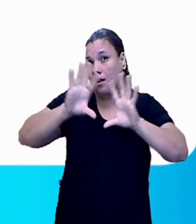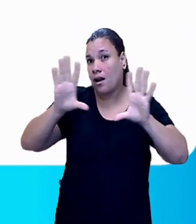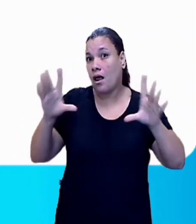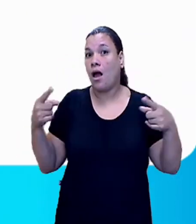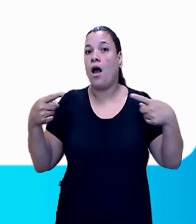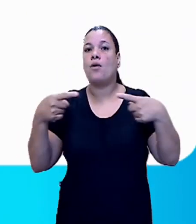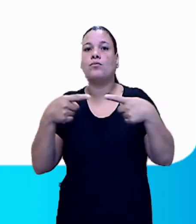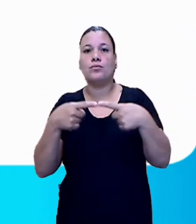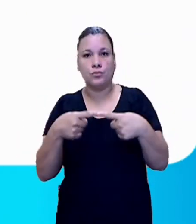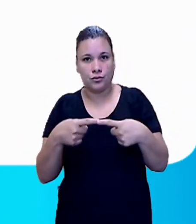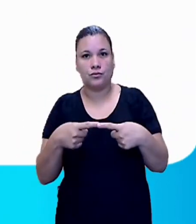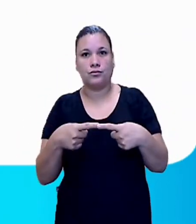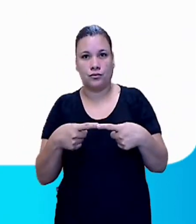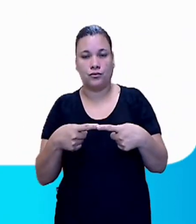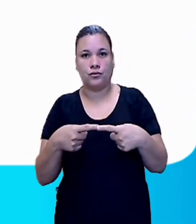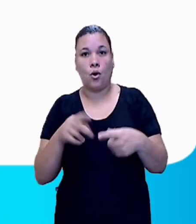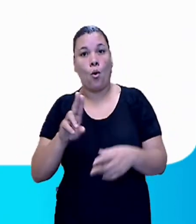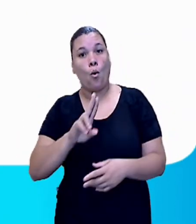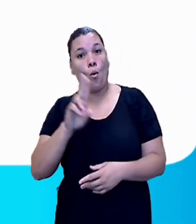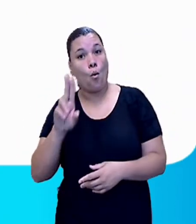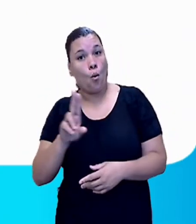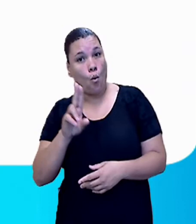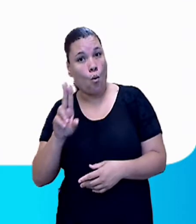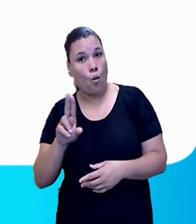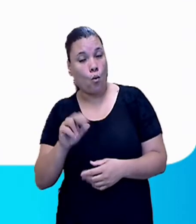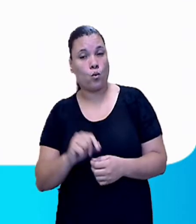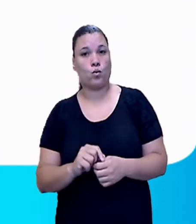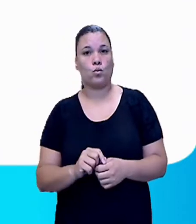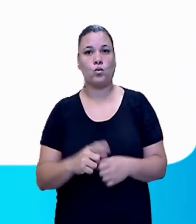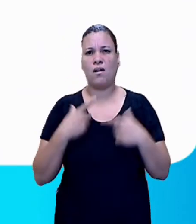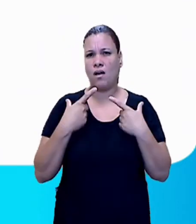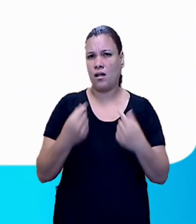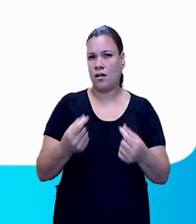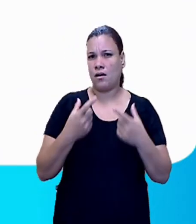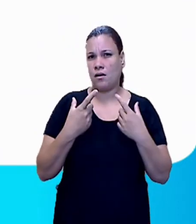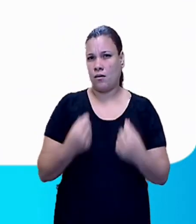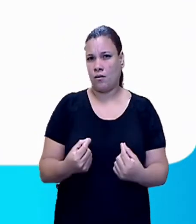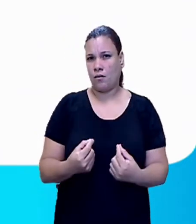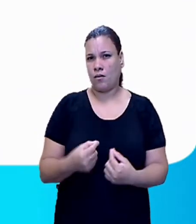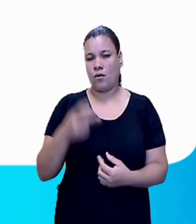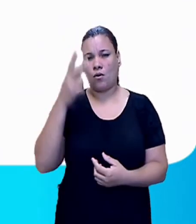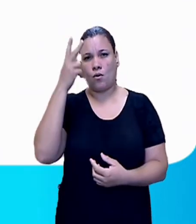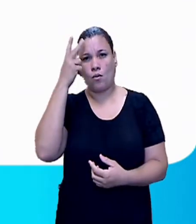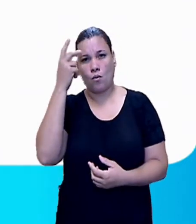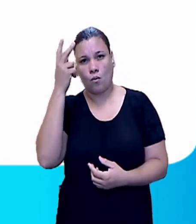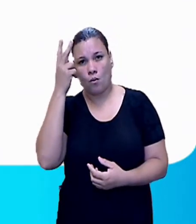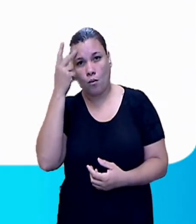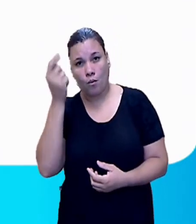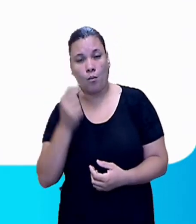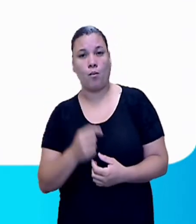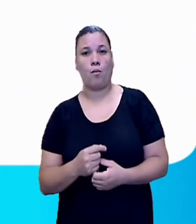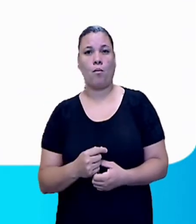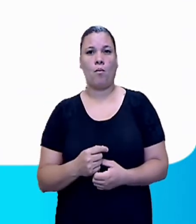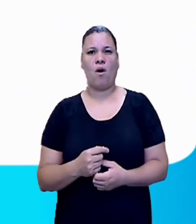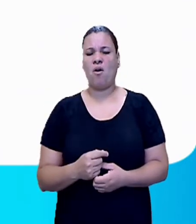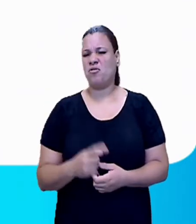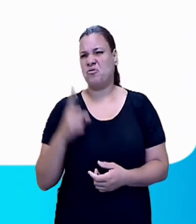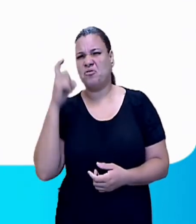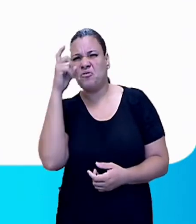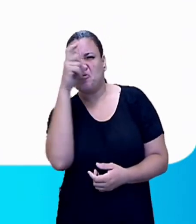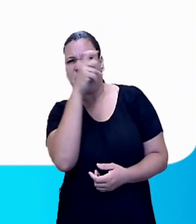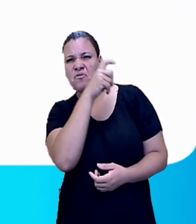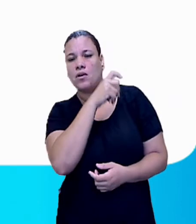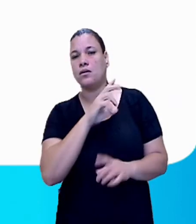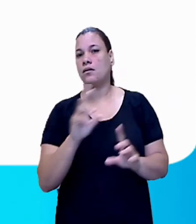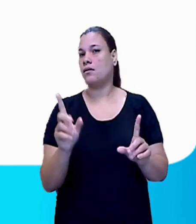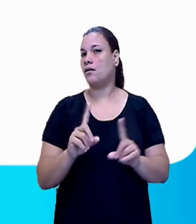Utiliza muitas vezes da linguagem informal, que se aproxima muito do público-alvo. Então, assim,